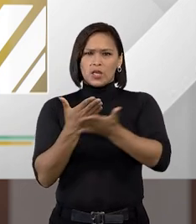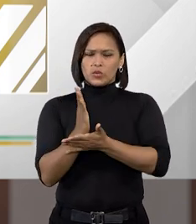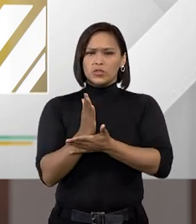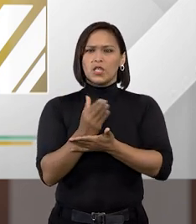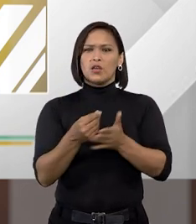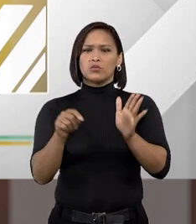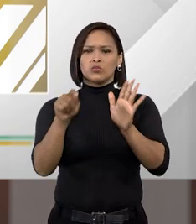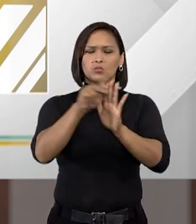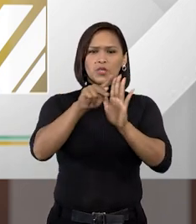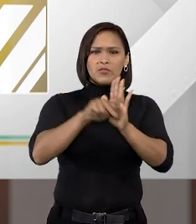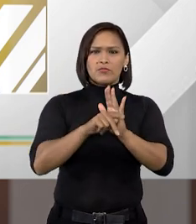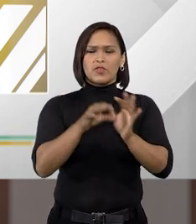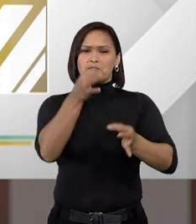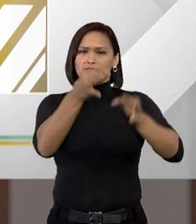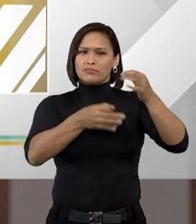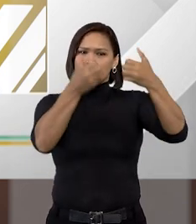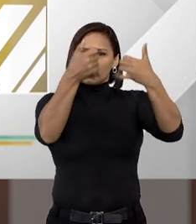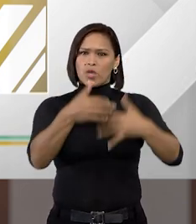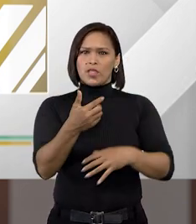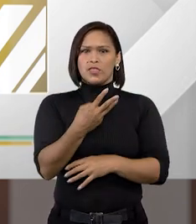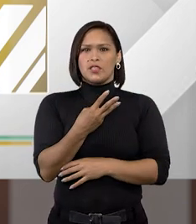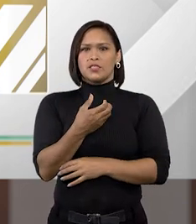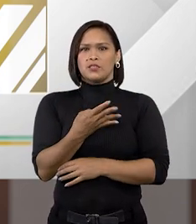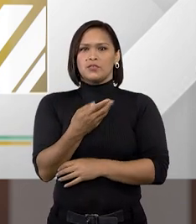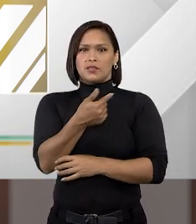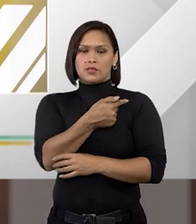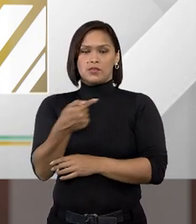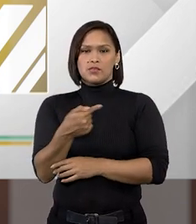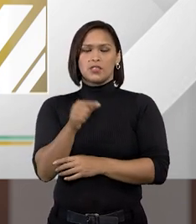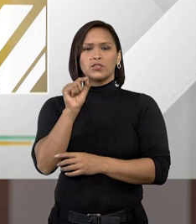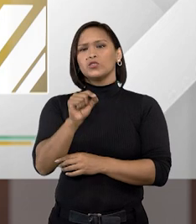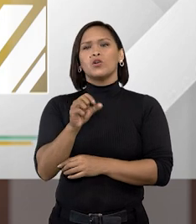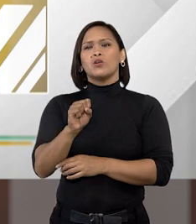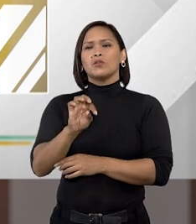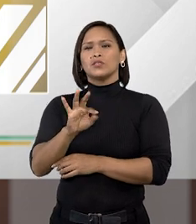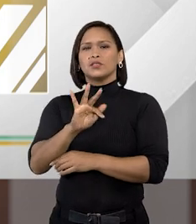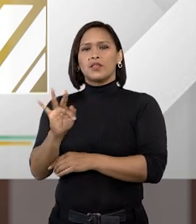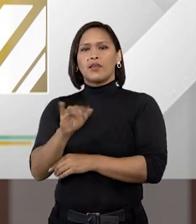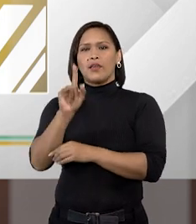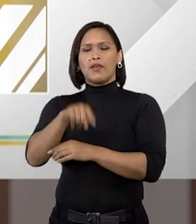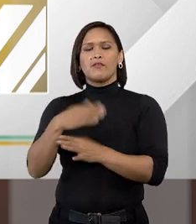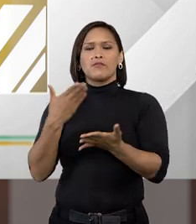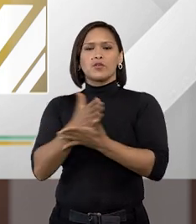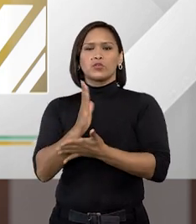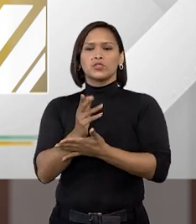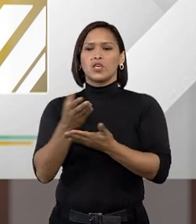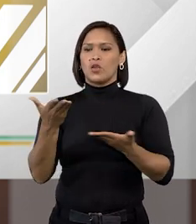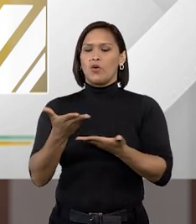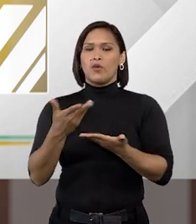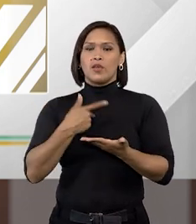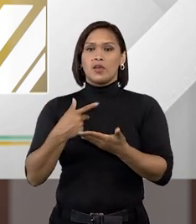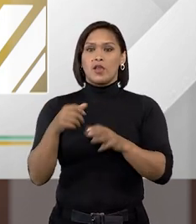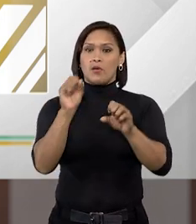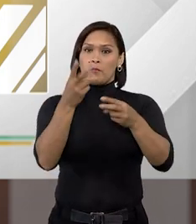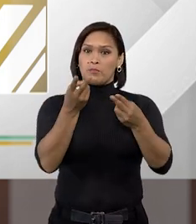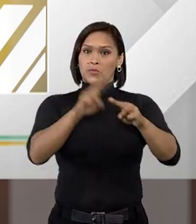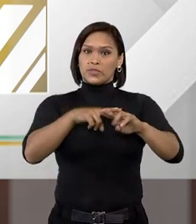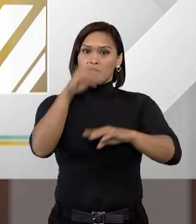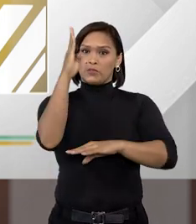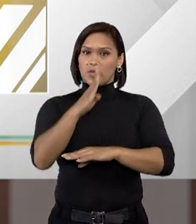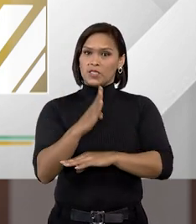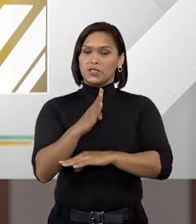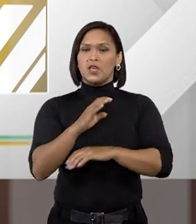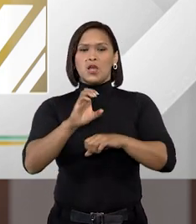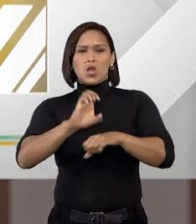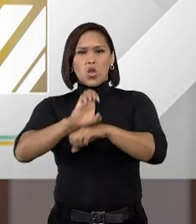descumprimento de preceito fundamental nº 347, o Supremo Tribunal Federal considerou a situação prisional no país como